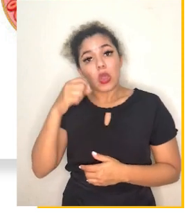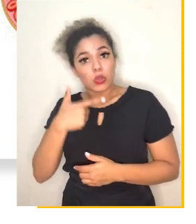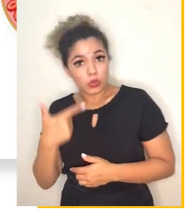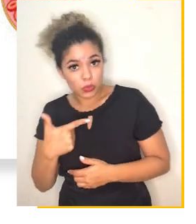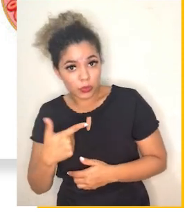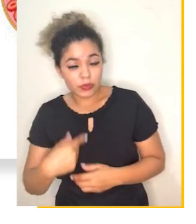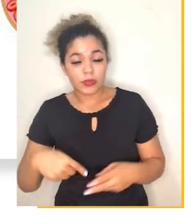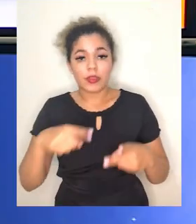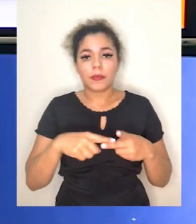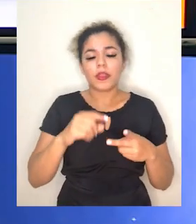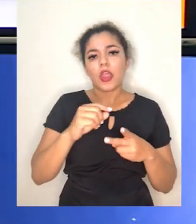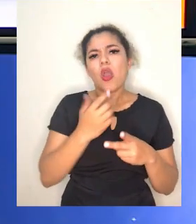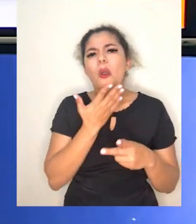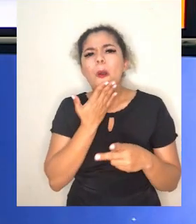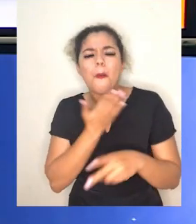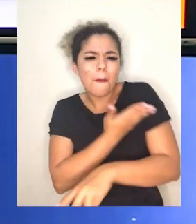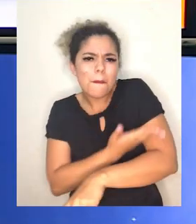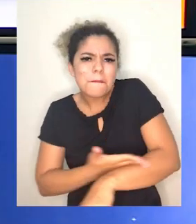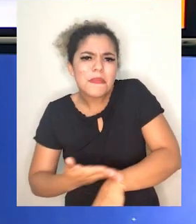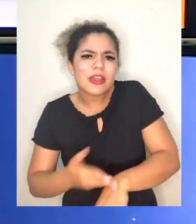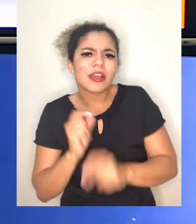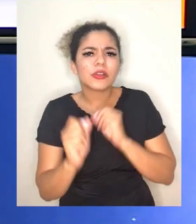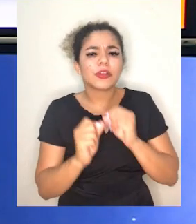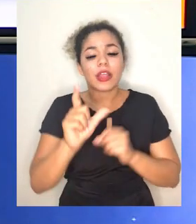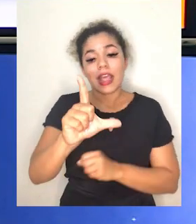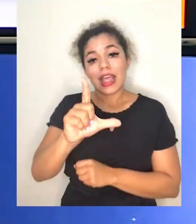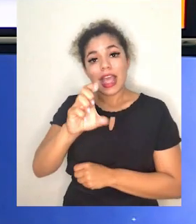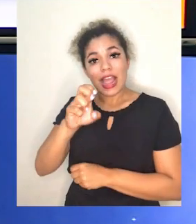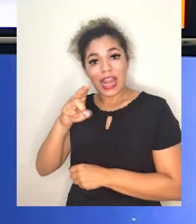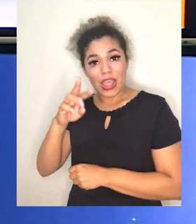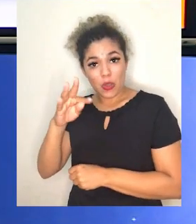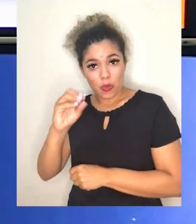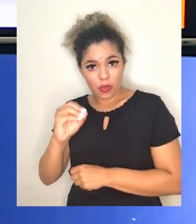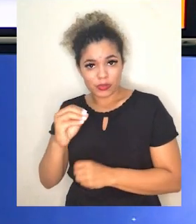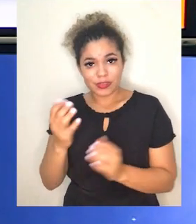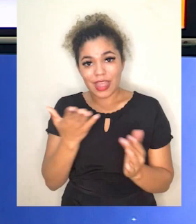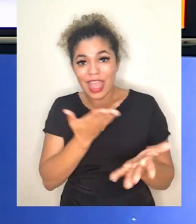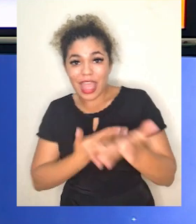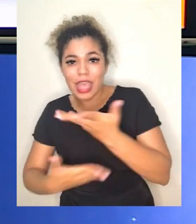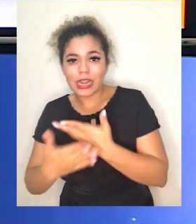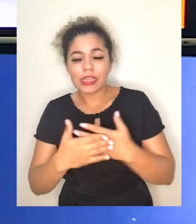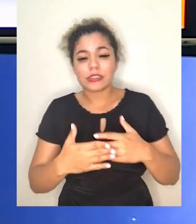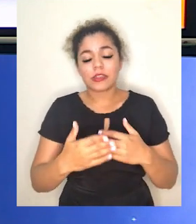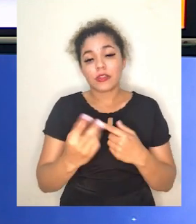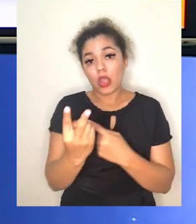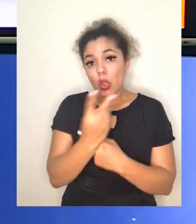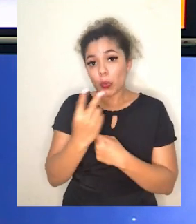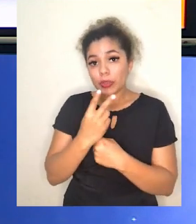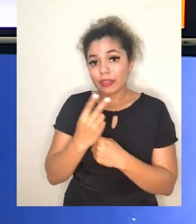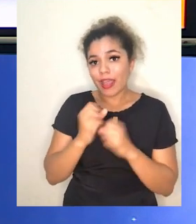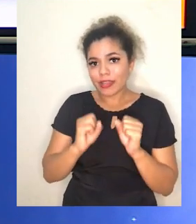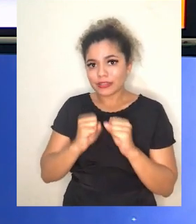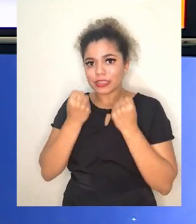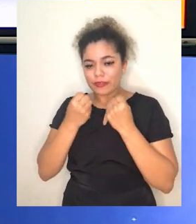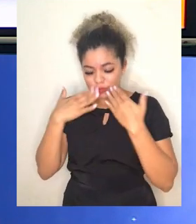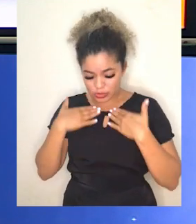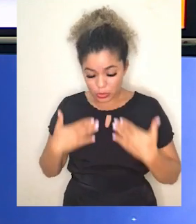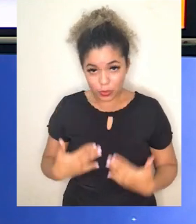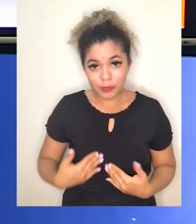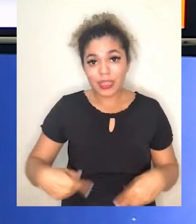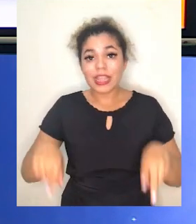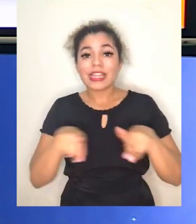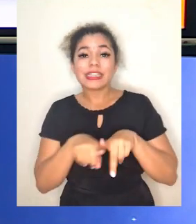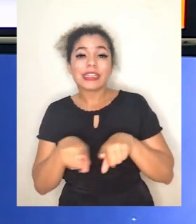Glóbulos brancos são os leucócitos. Os leucócitos estão relacionados com a defesa do organismo. Nós temos também as